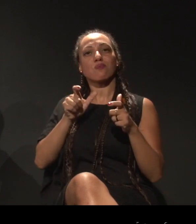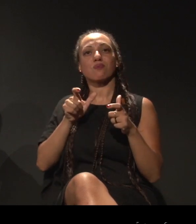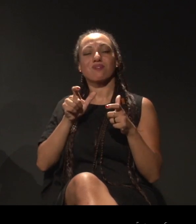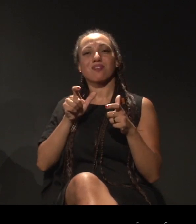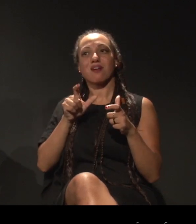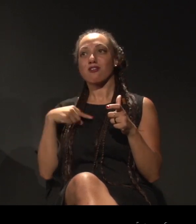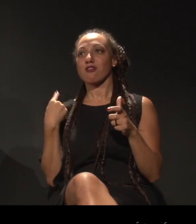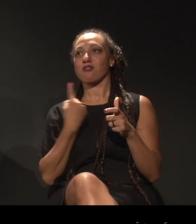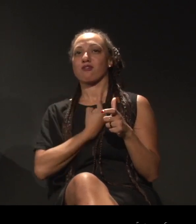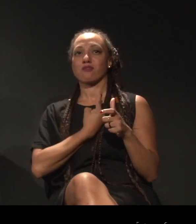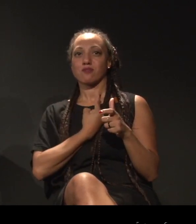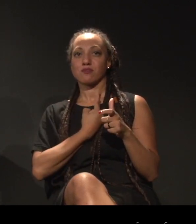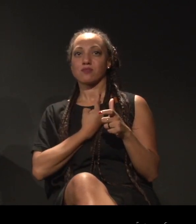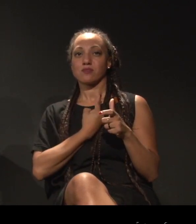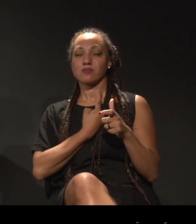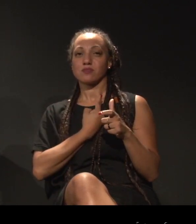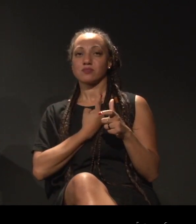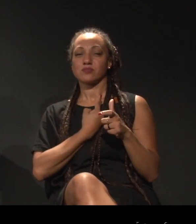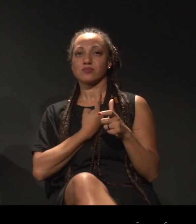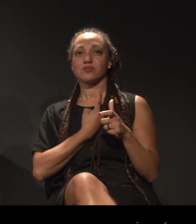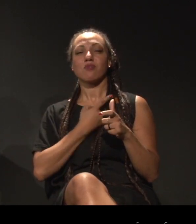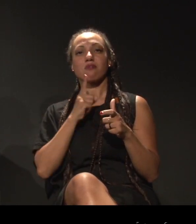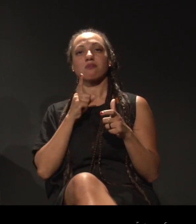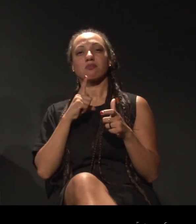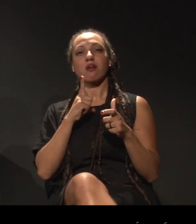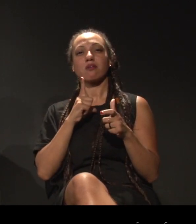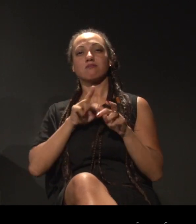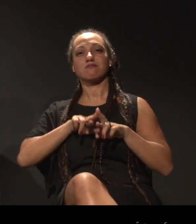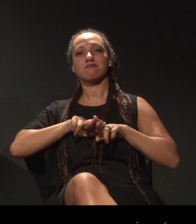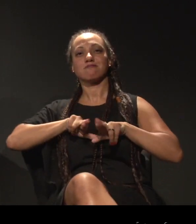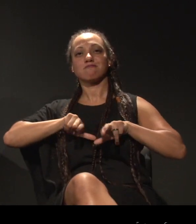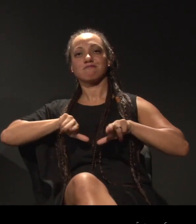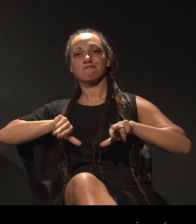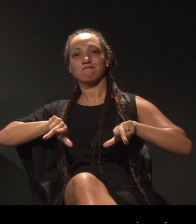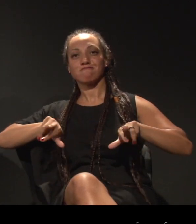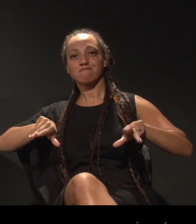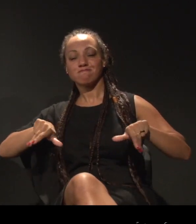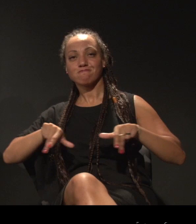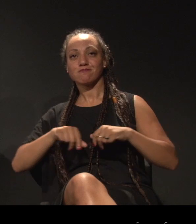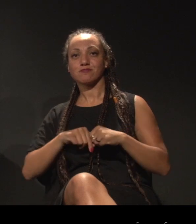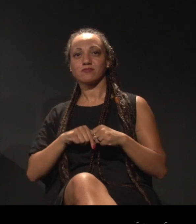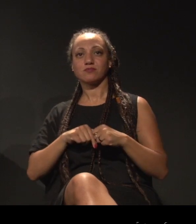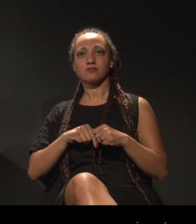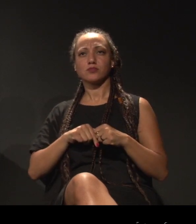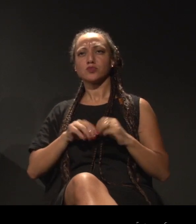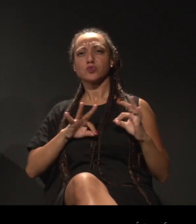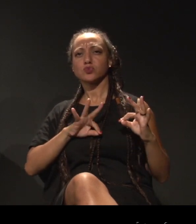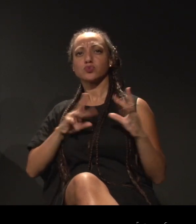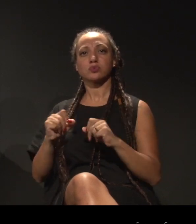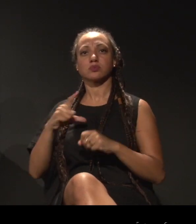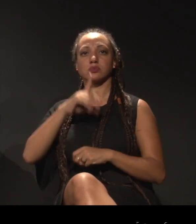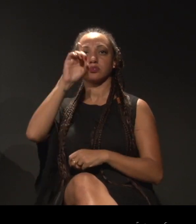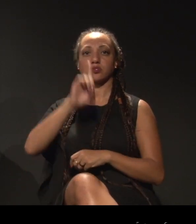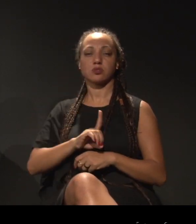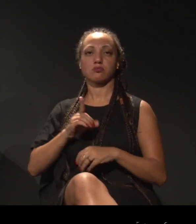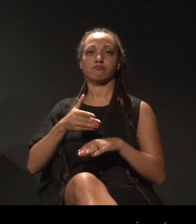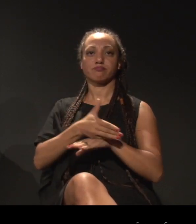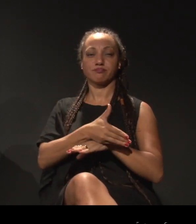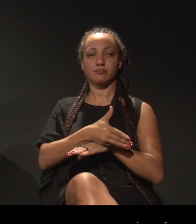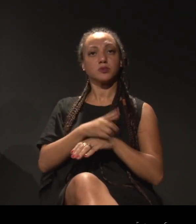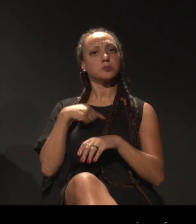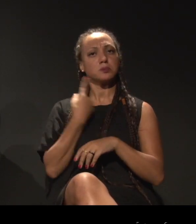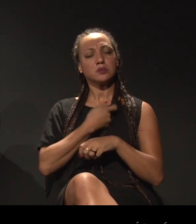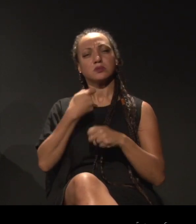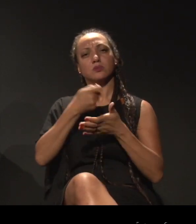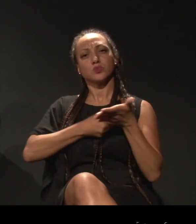nosso, ele é diverso e todos temos direito a eles. Então, temos que